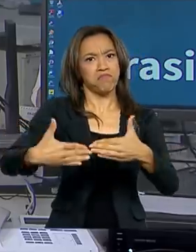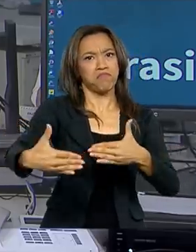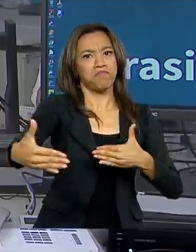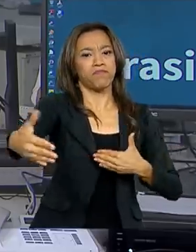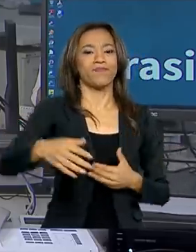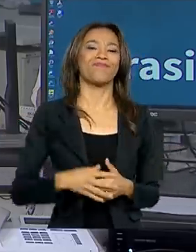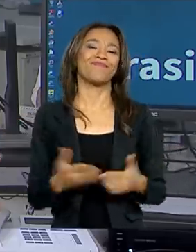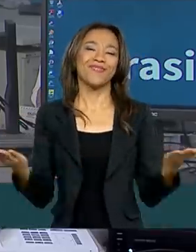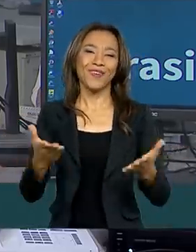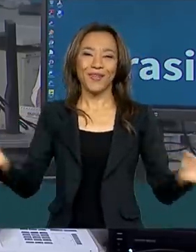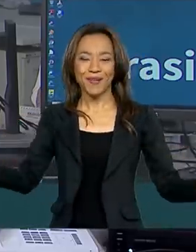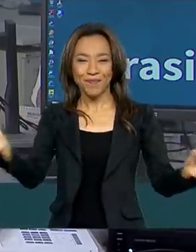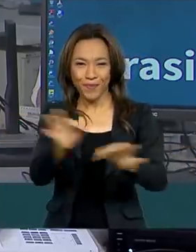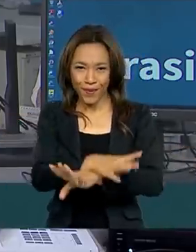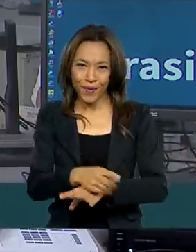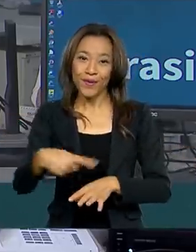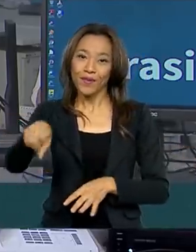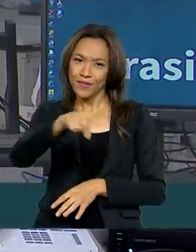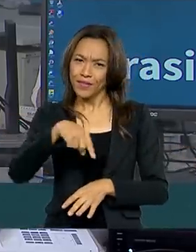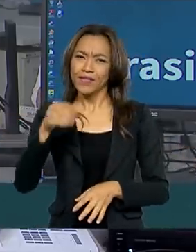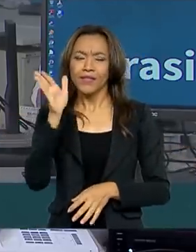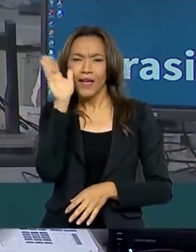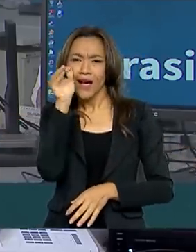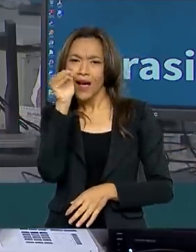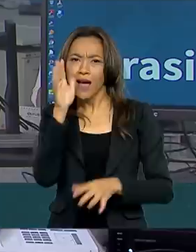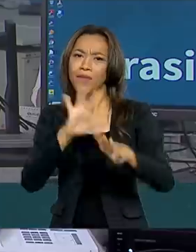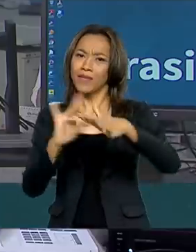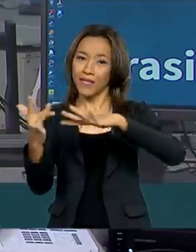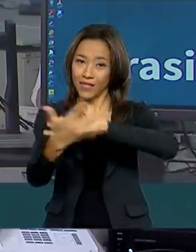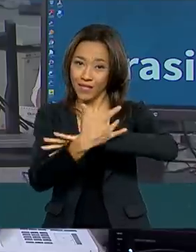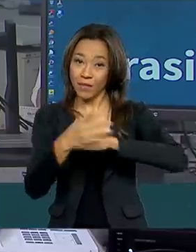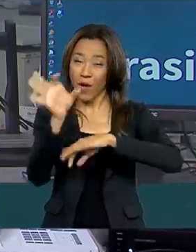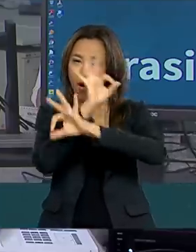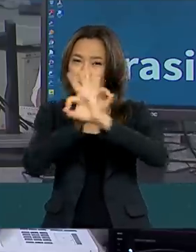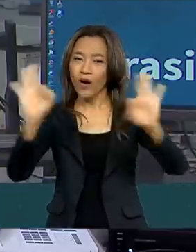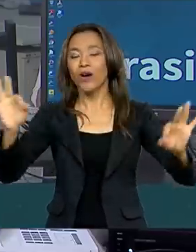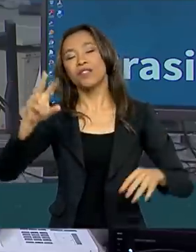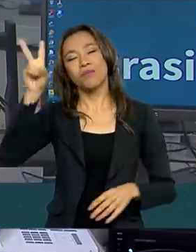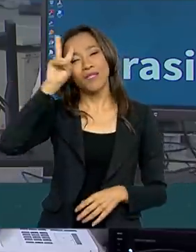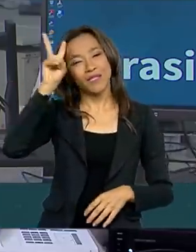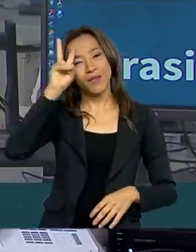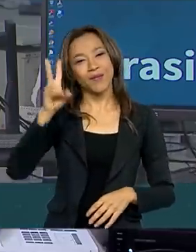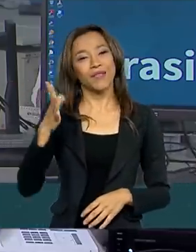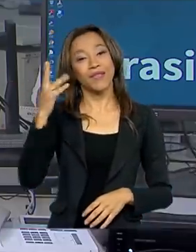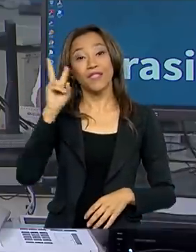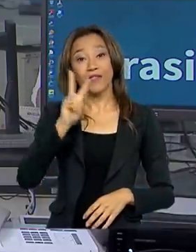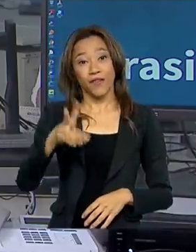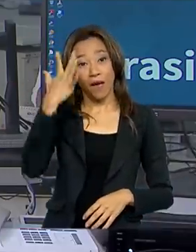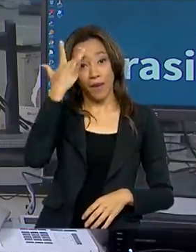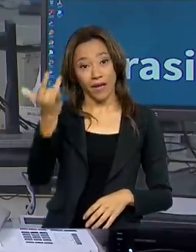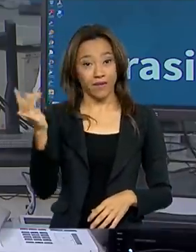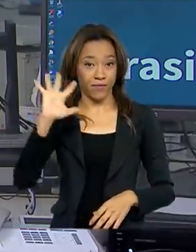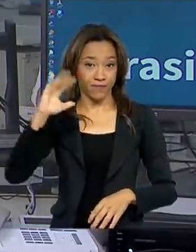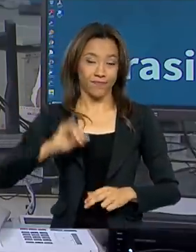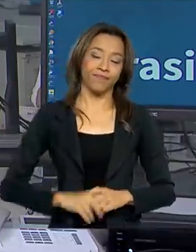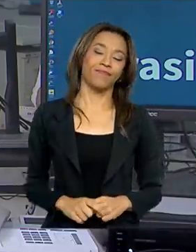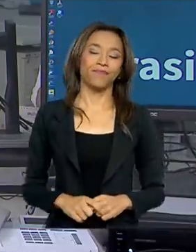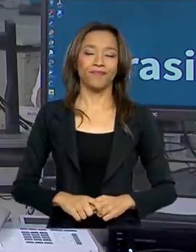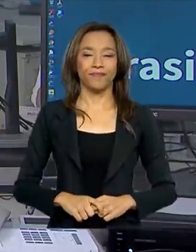O Brasil em Dia fica por aqui, nos acompanhe também pelas redes sociais. Ótima segunda-feira para você e a gente se vê amanhã. Até lá!